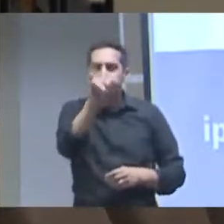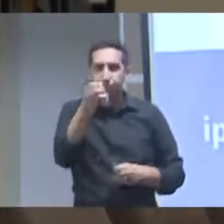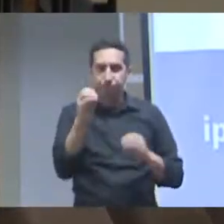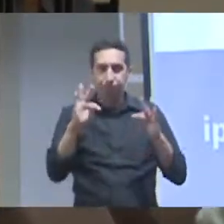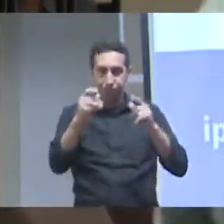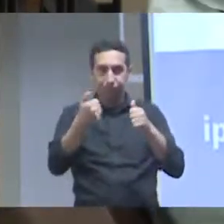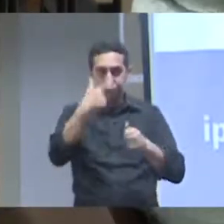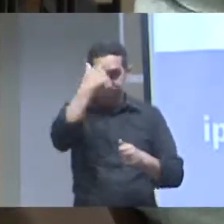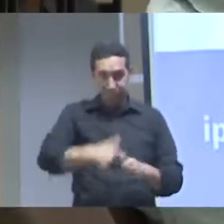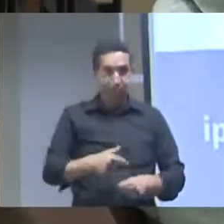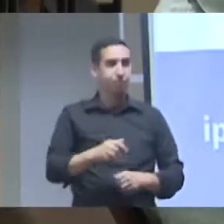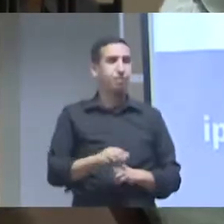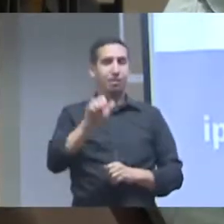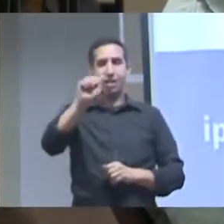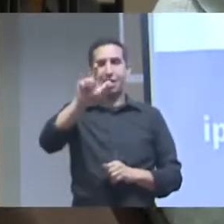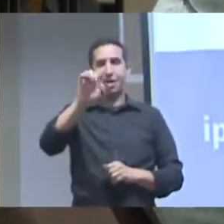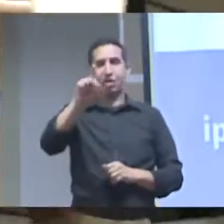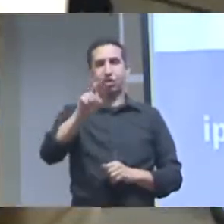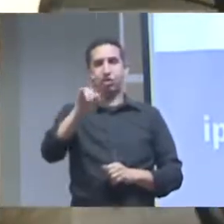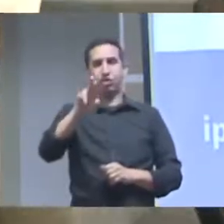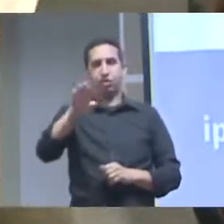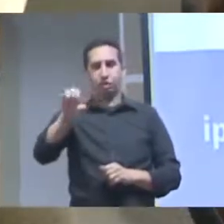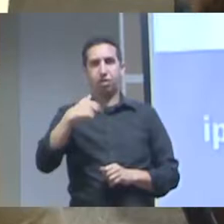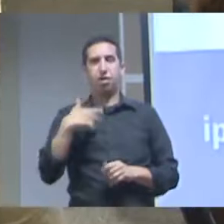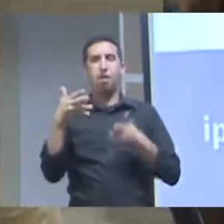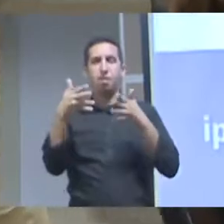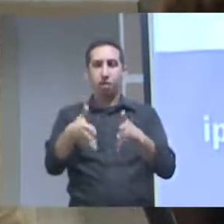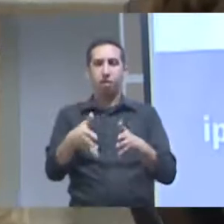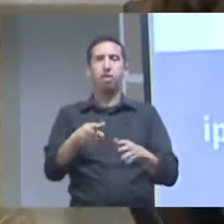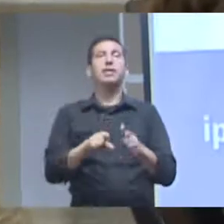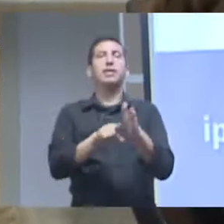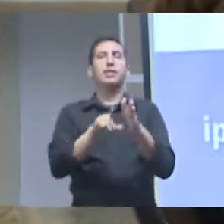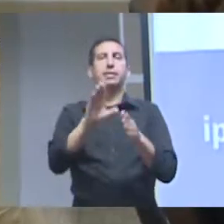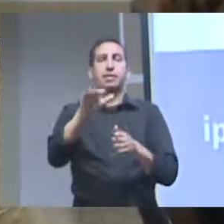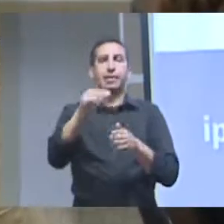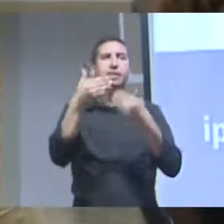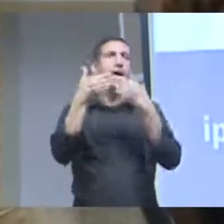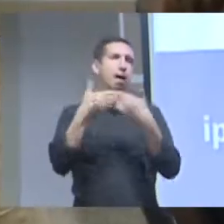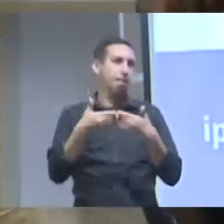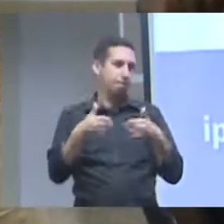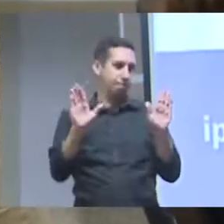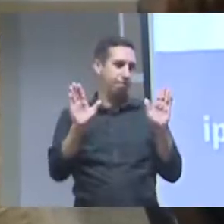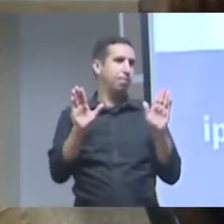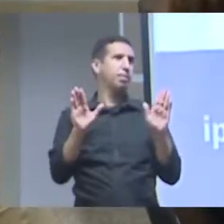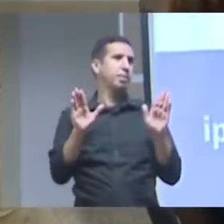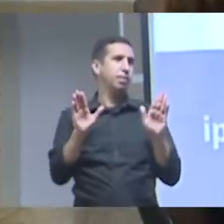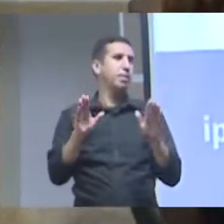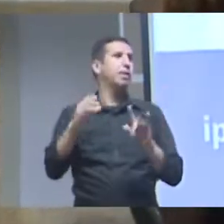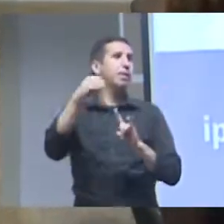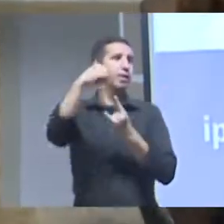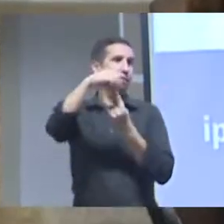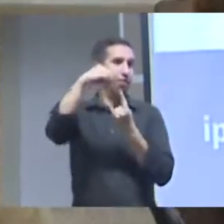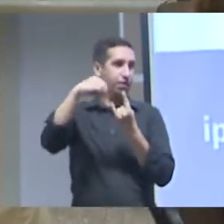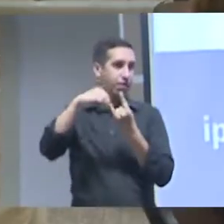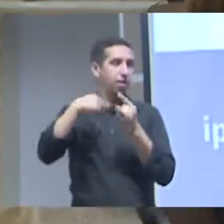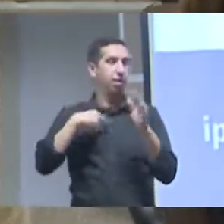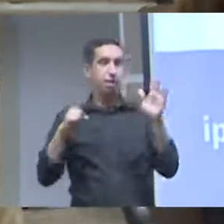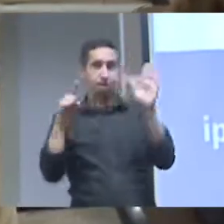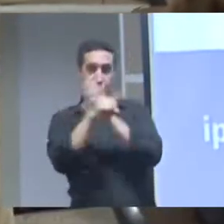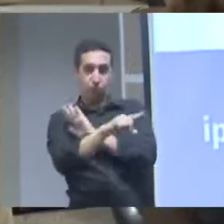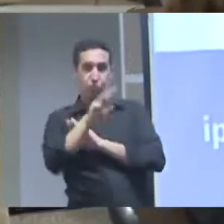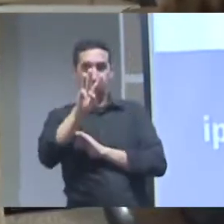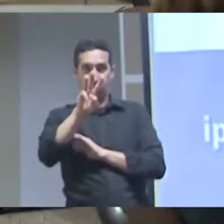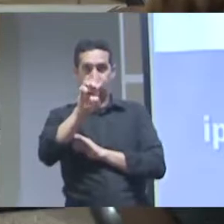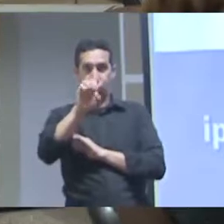bom dia a todos eu sou Alexandre Pinto trabalho aqui na Fiocruz Brasil e participo do grupo de ciência aberta da Fiocruz